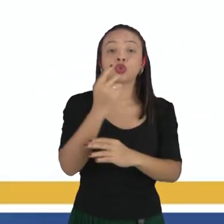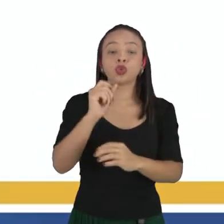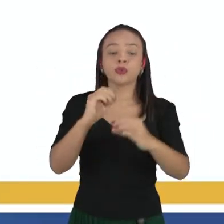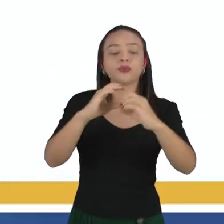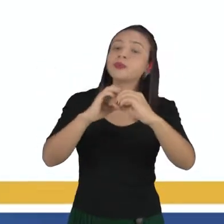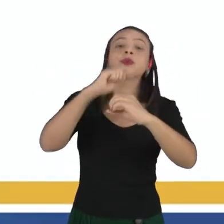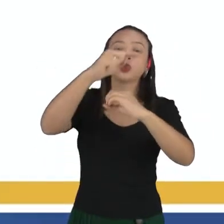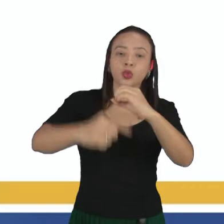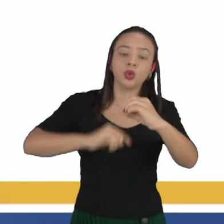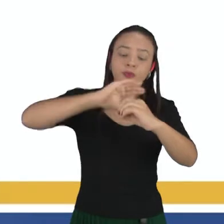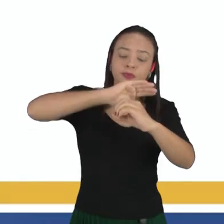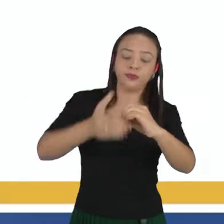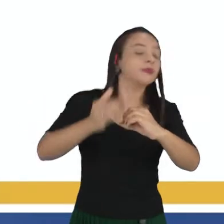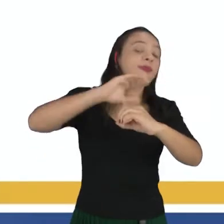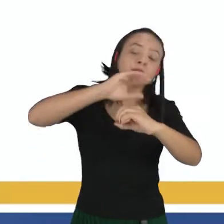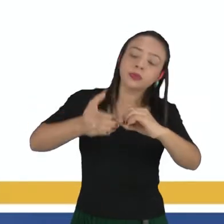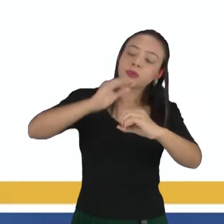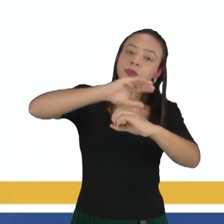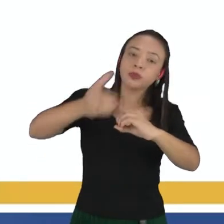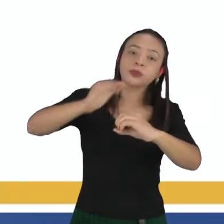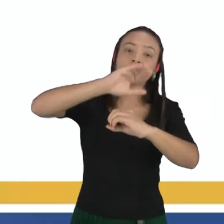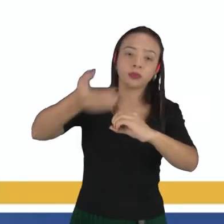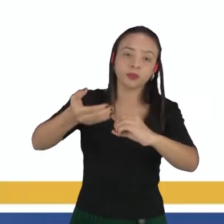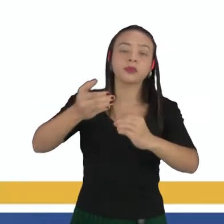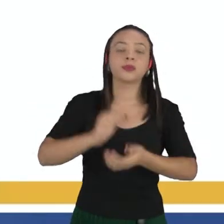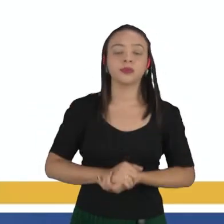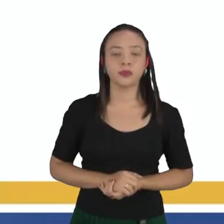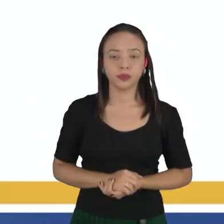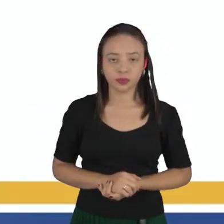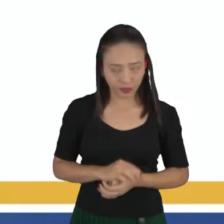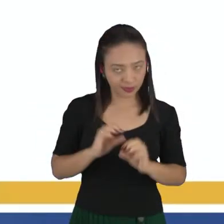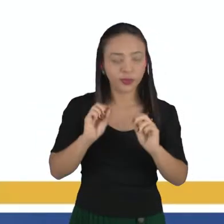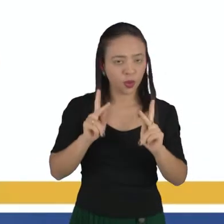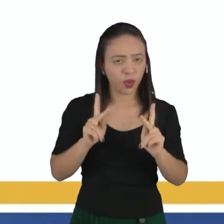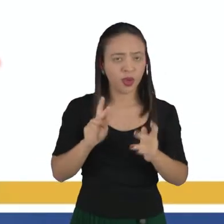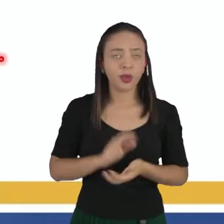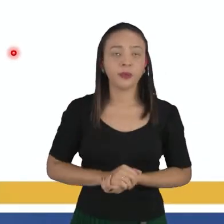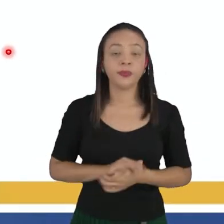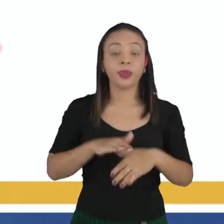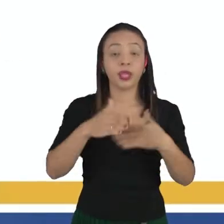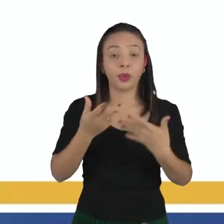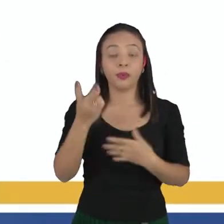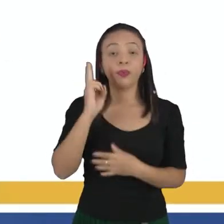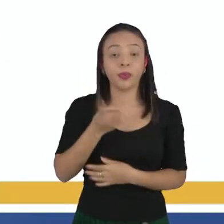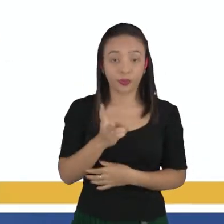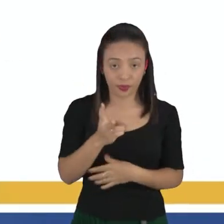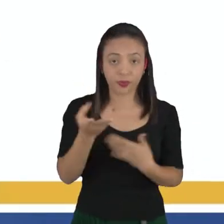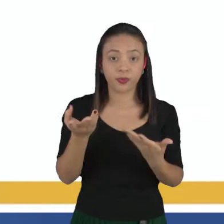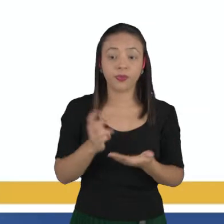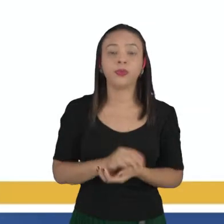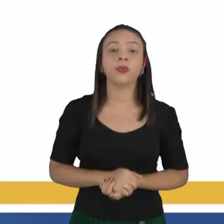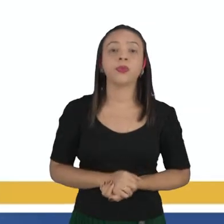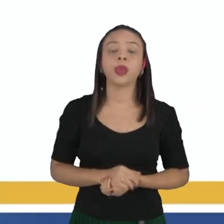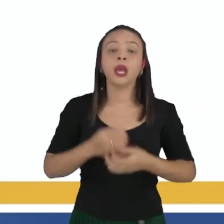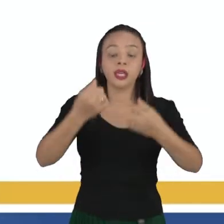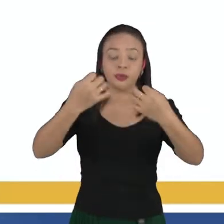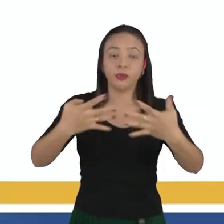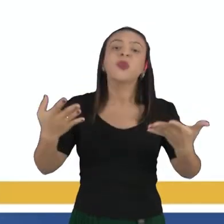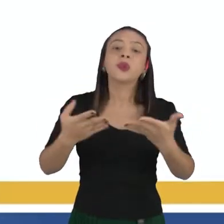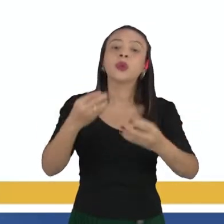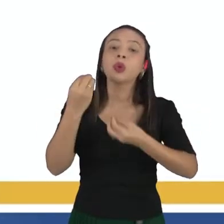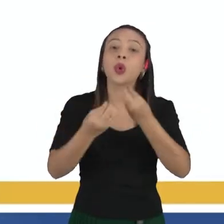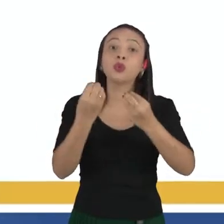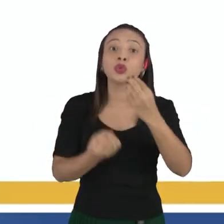eletrônicas ou os níveis eletrônicos, ok? Então para a gente dar continuidade, a gente vai falar sobre a